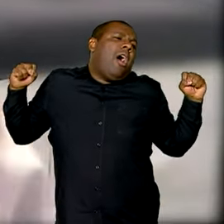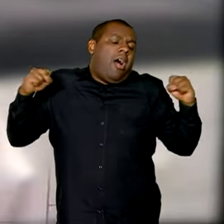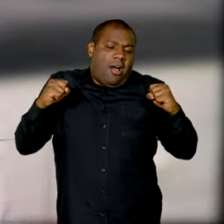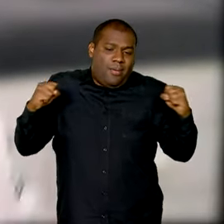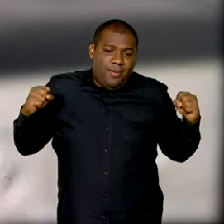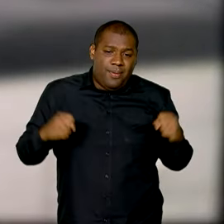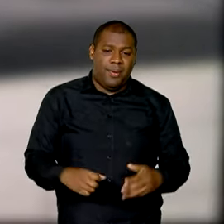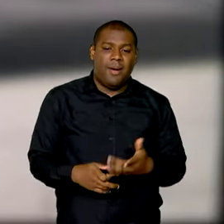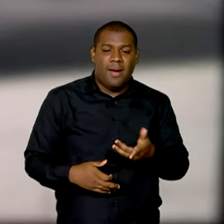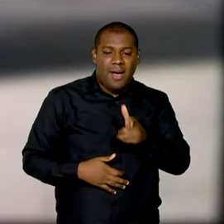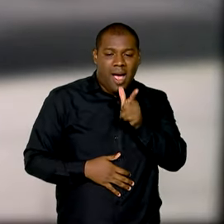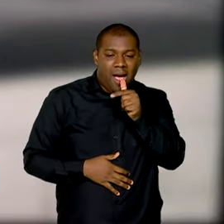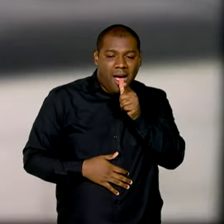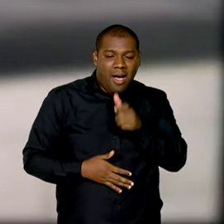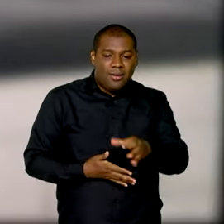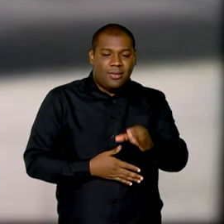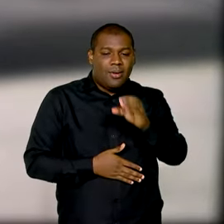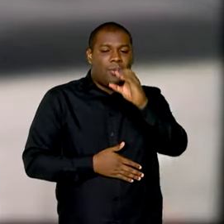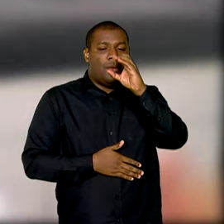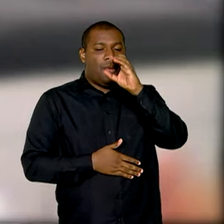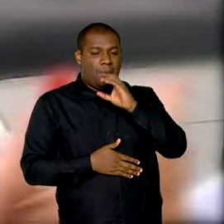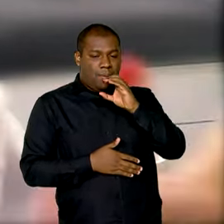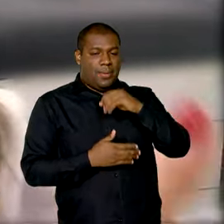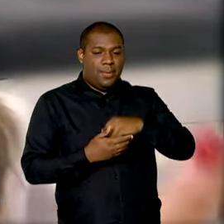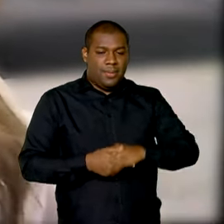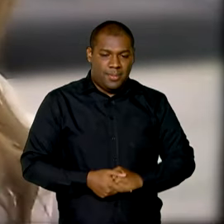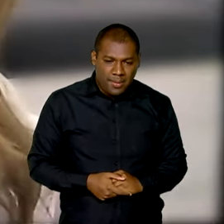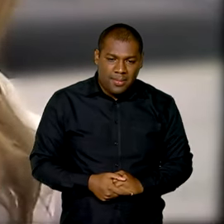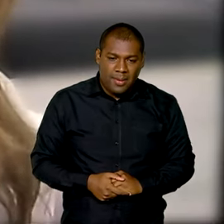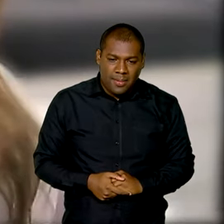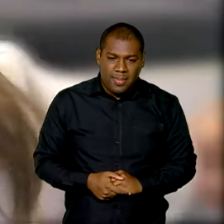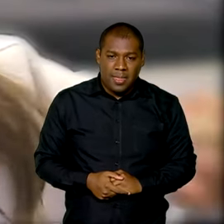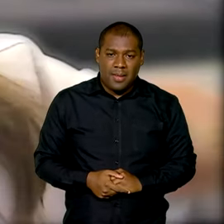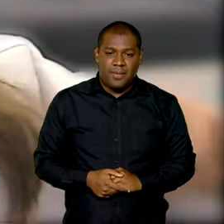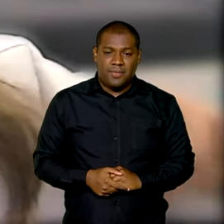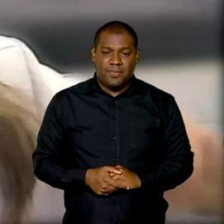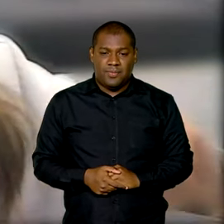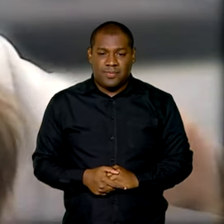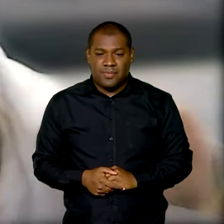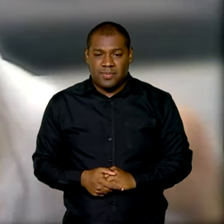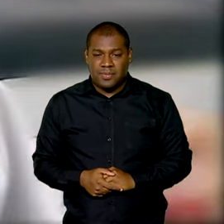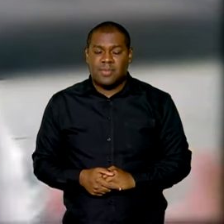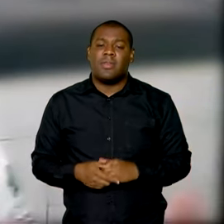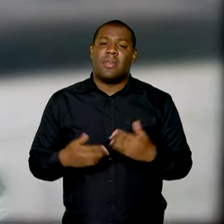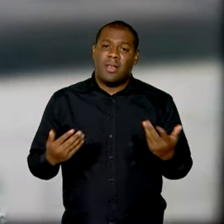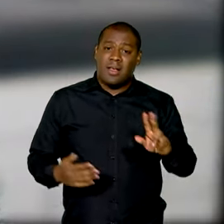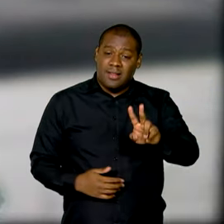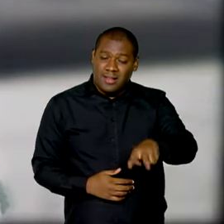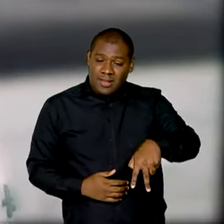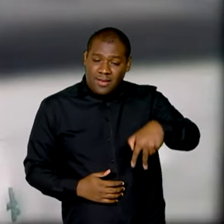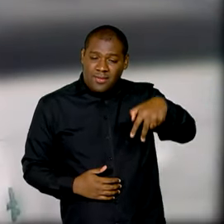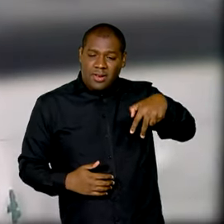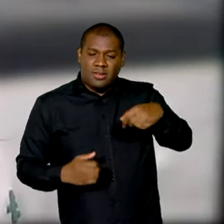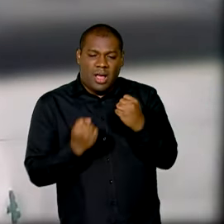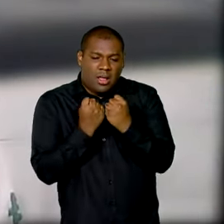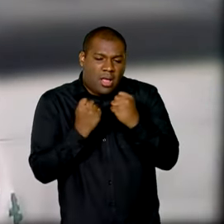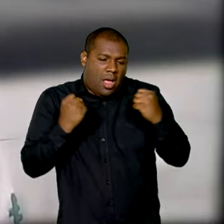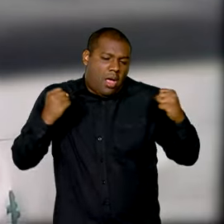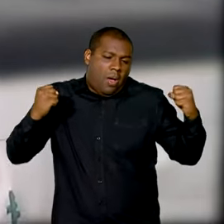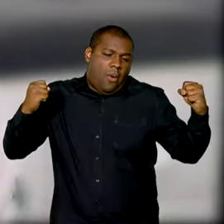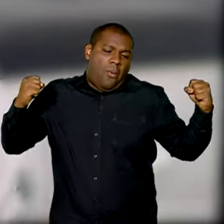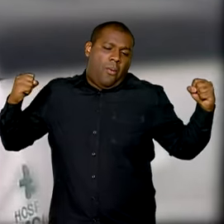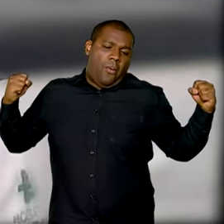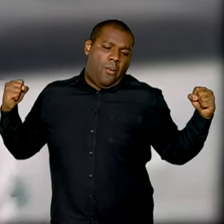pega uma água e volta. No momento que tu só levanta e te espreguiça, tu já usa outro grupo